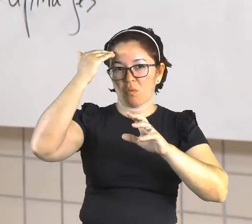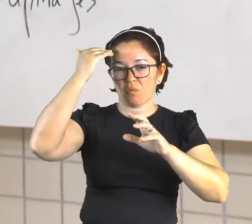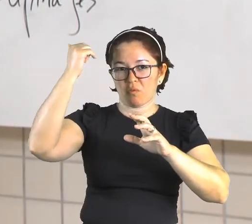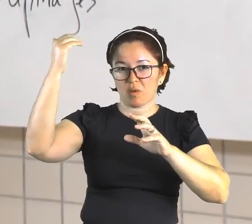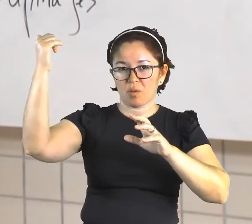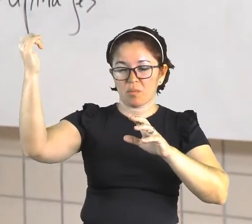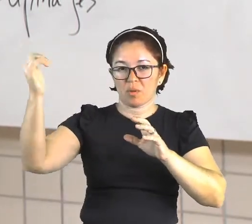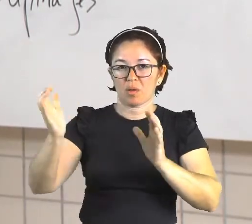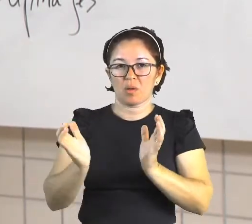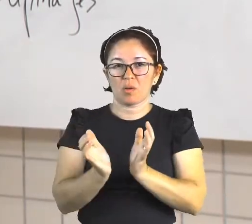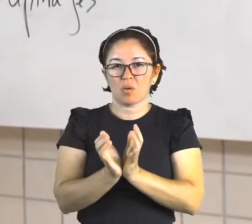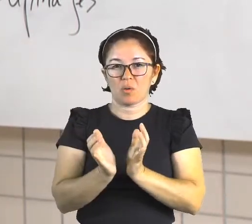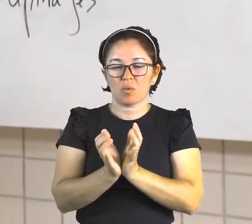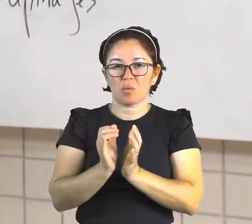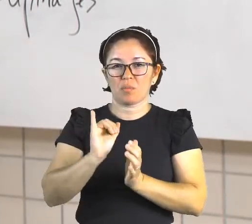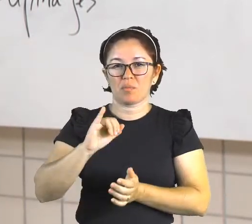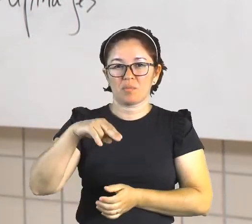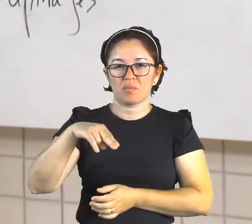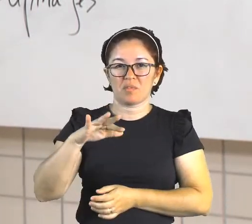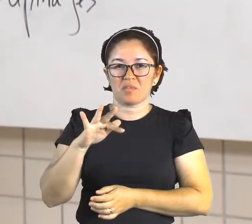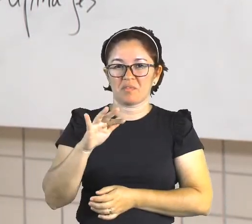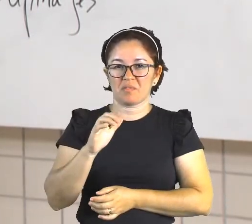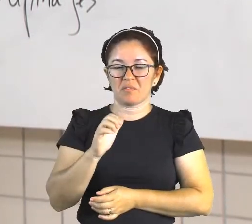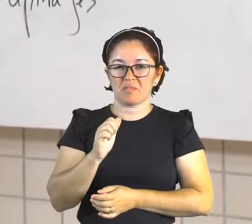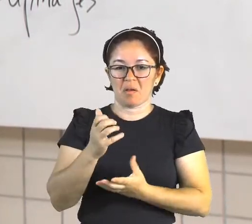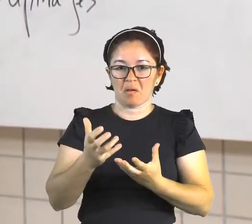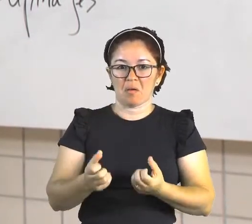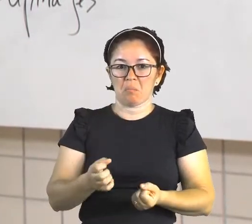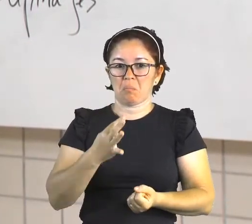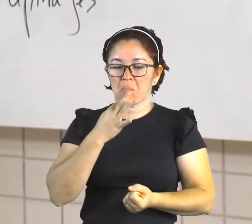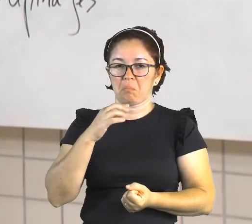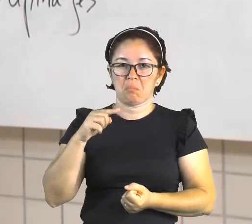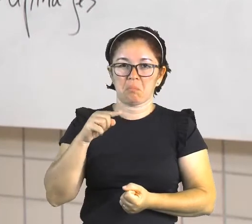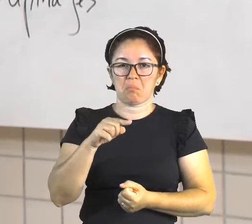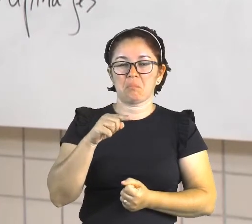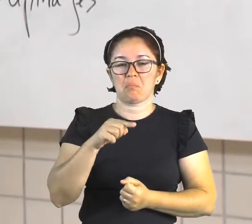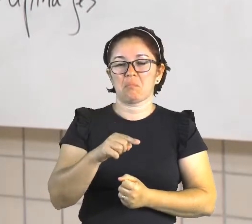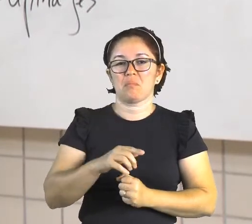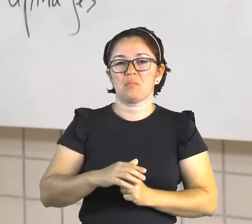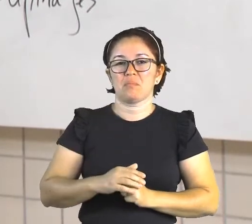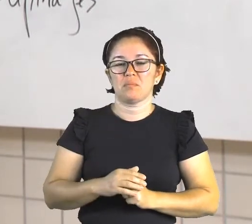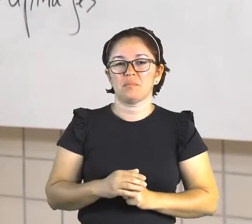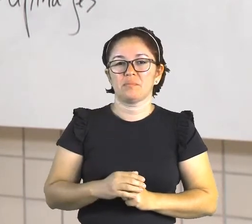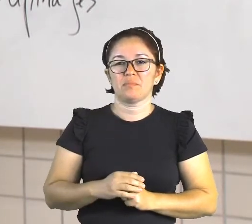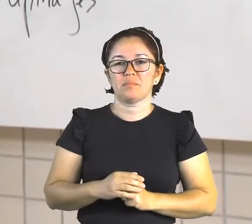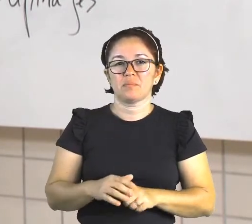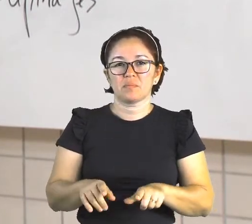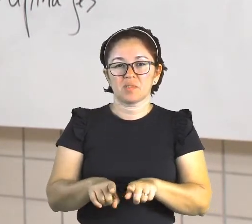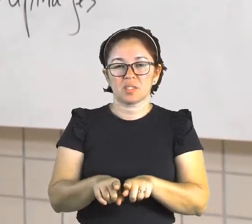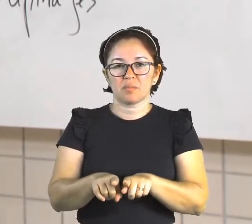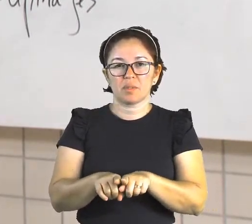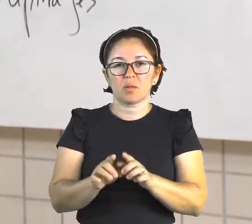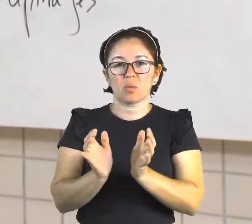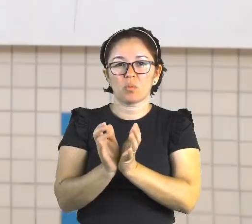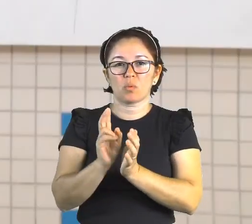IFAM, Instituto do Patrimônio Histórico Artístico Nacional, e também pela Unesco.